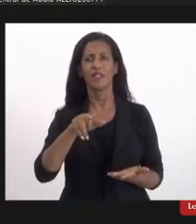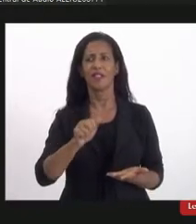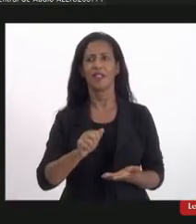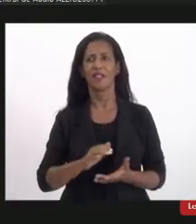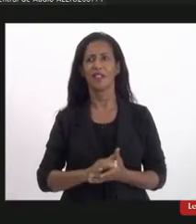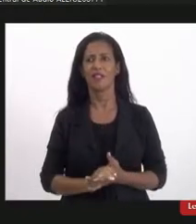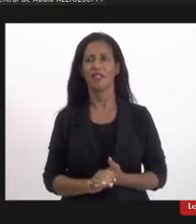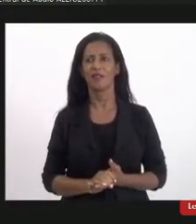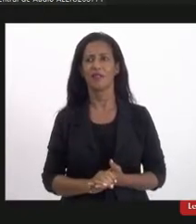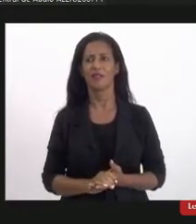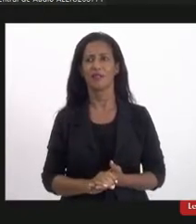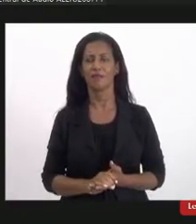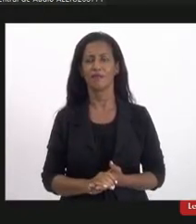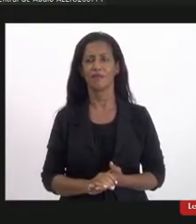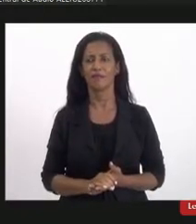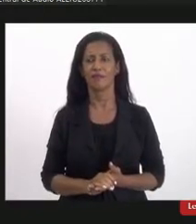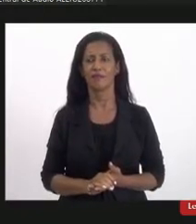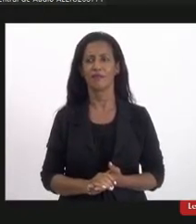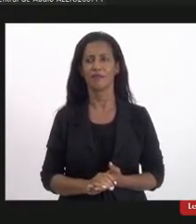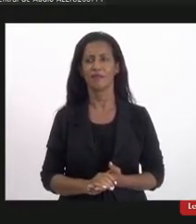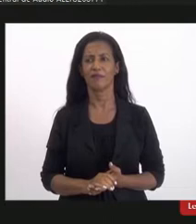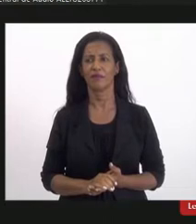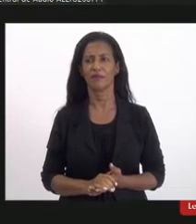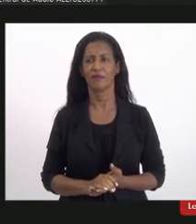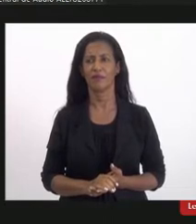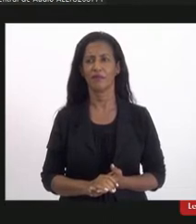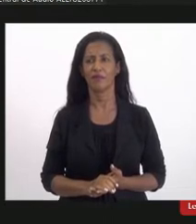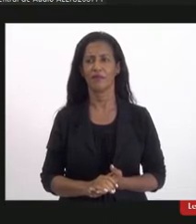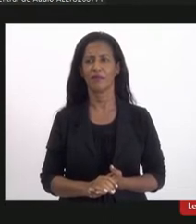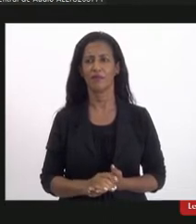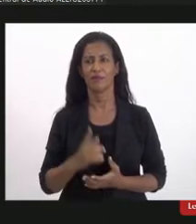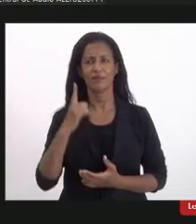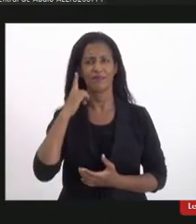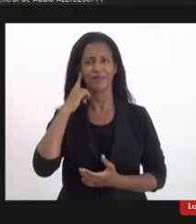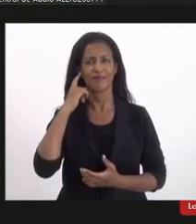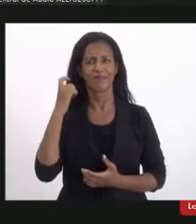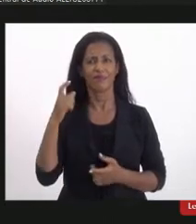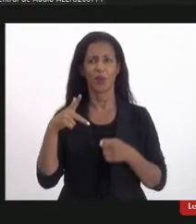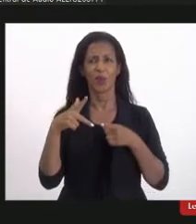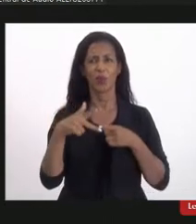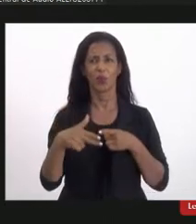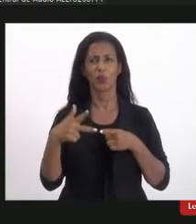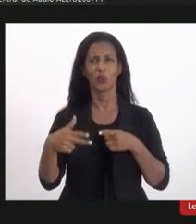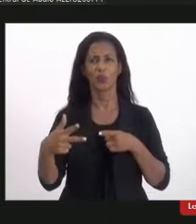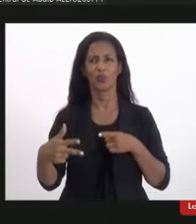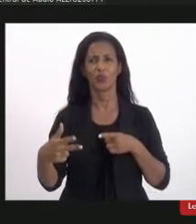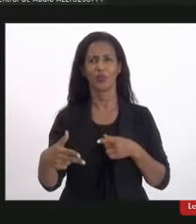voltei vocês continuam depois eu volto